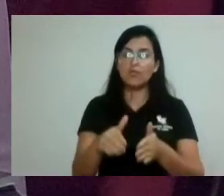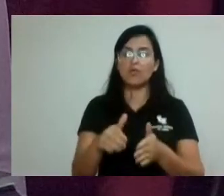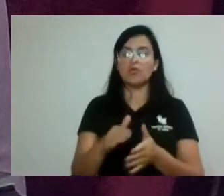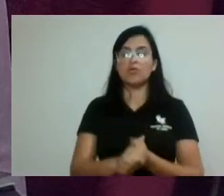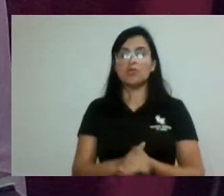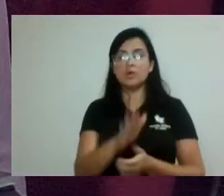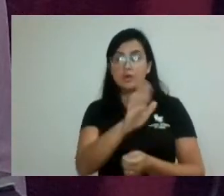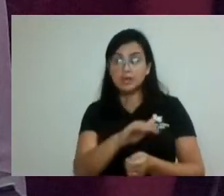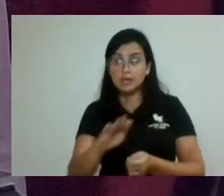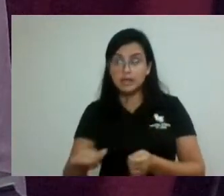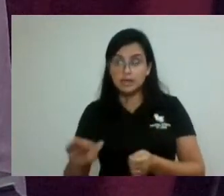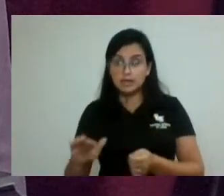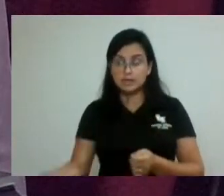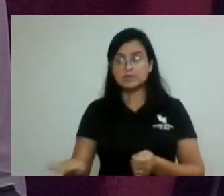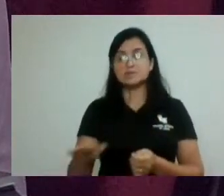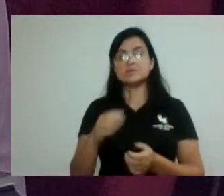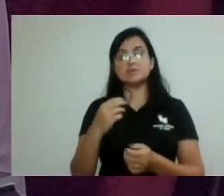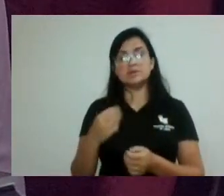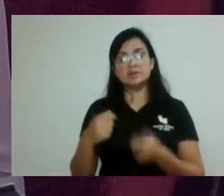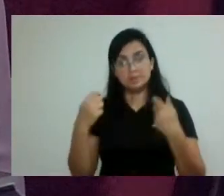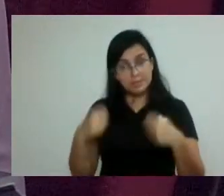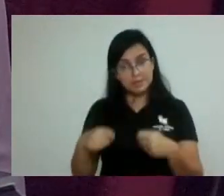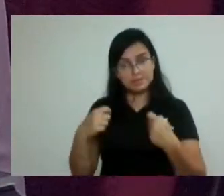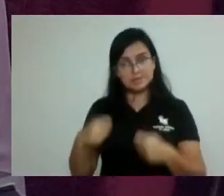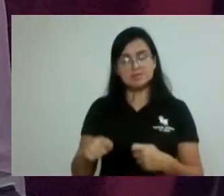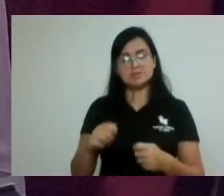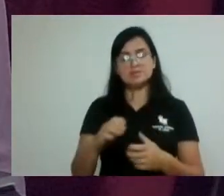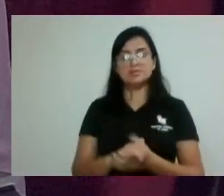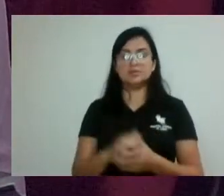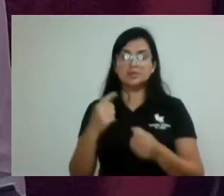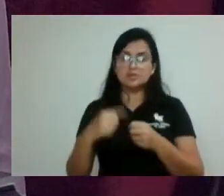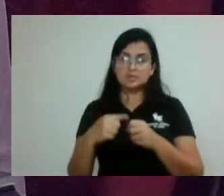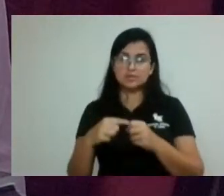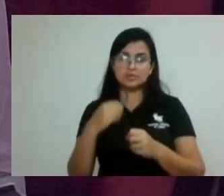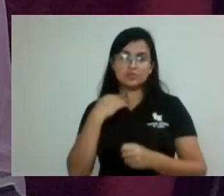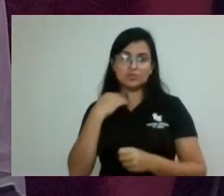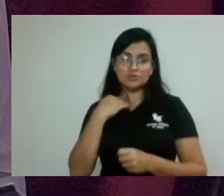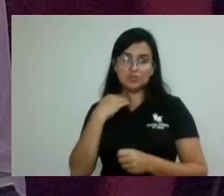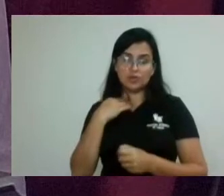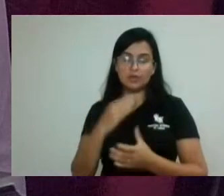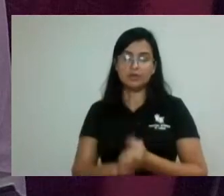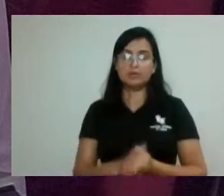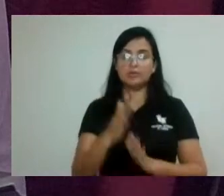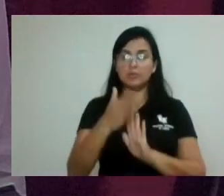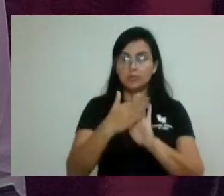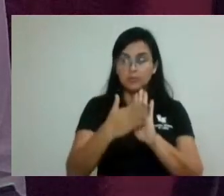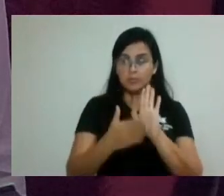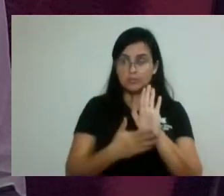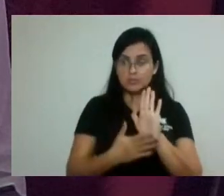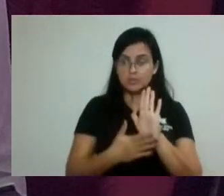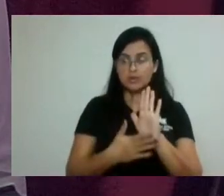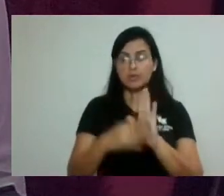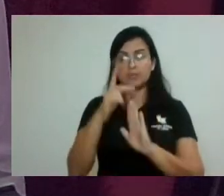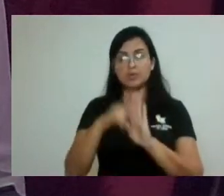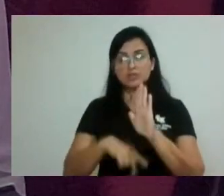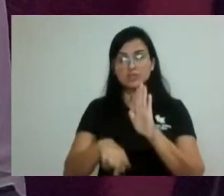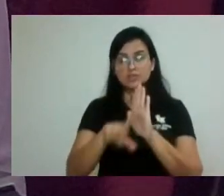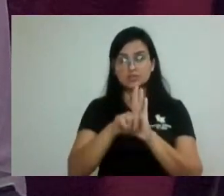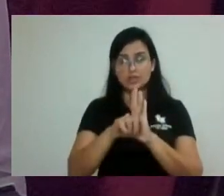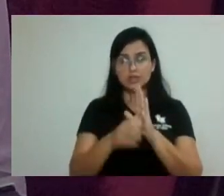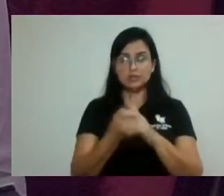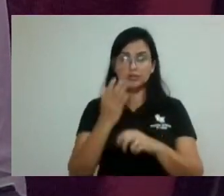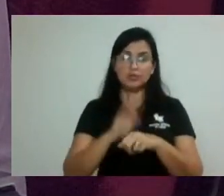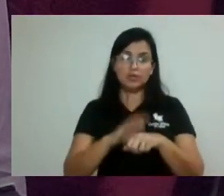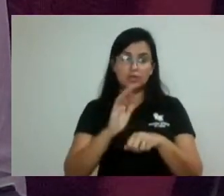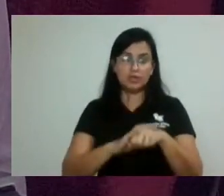que especificam no município de fora. Proposição para a lei 98-2021, de Autoria do Vereador Bejane Júnior. Parecer